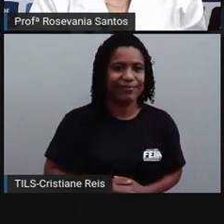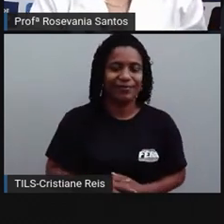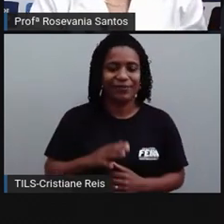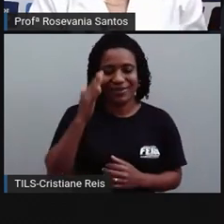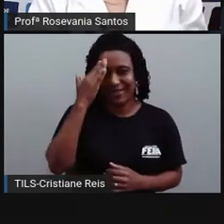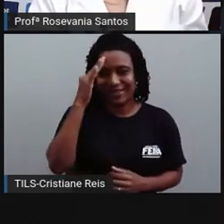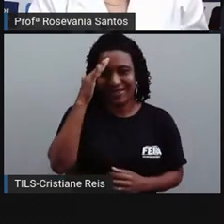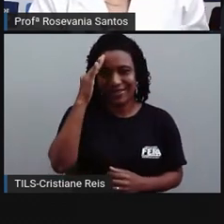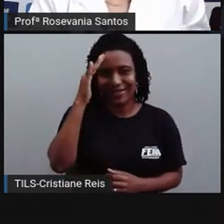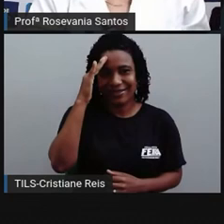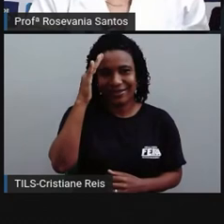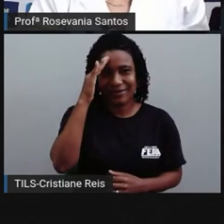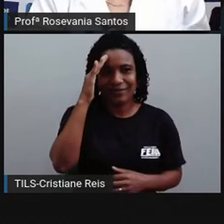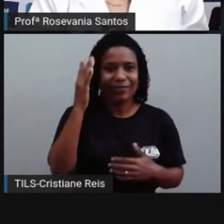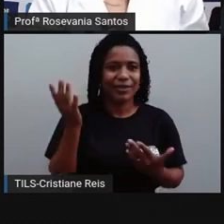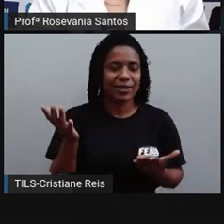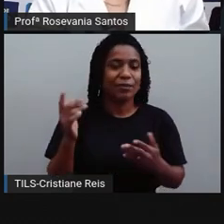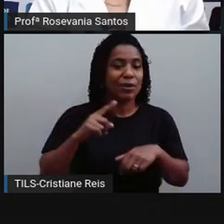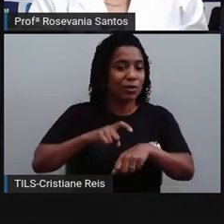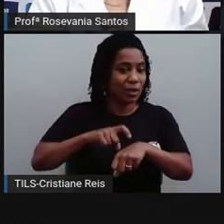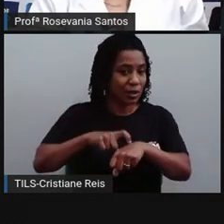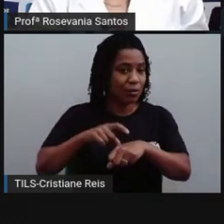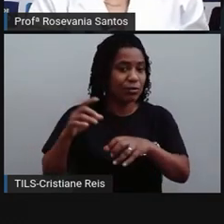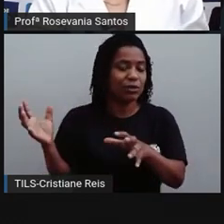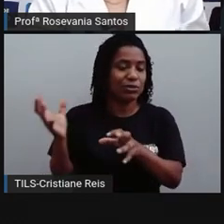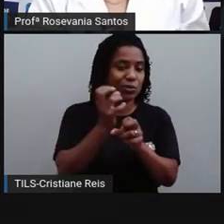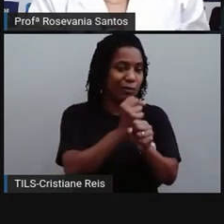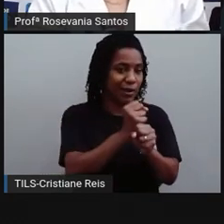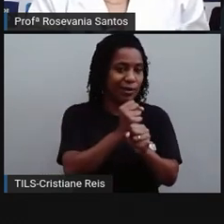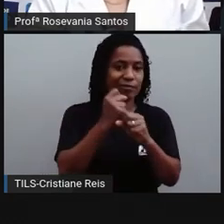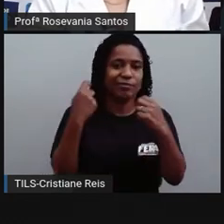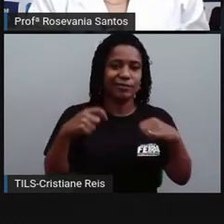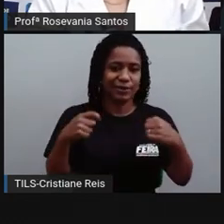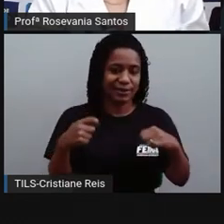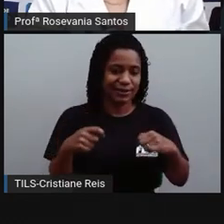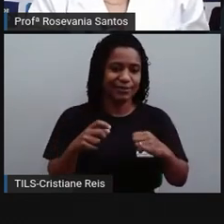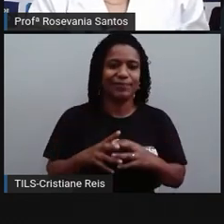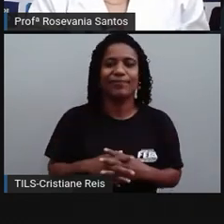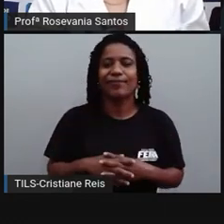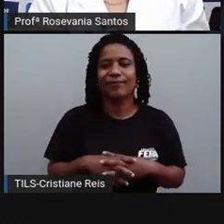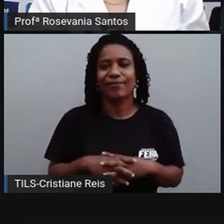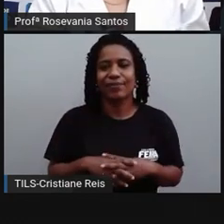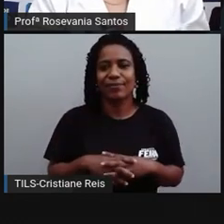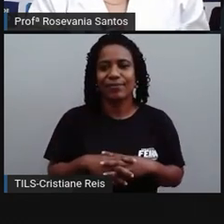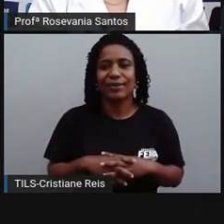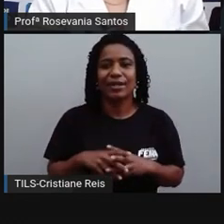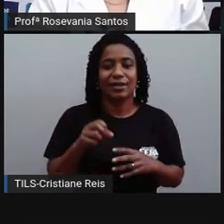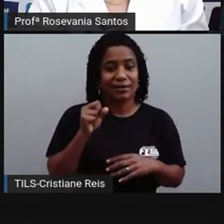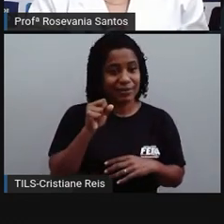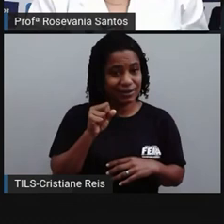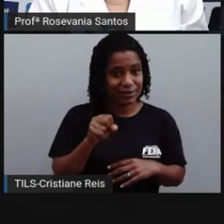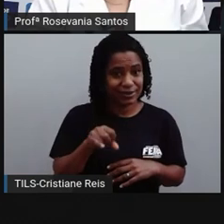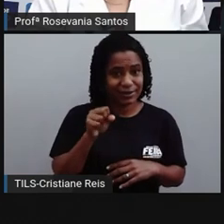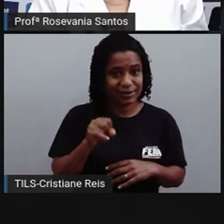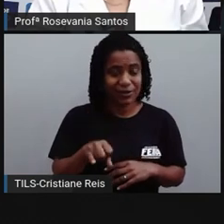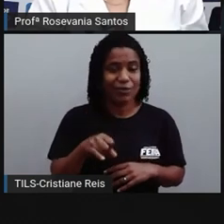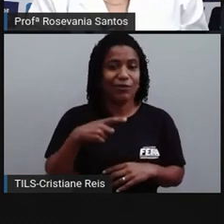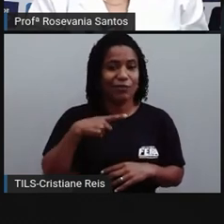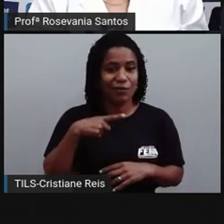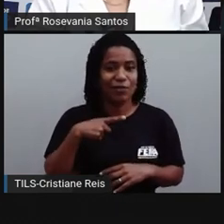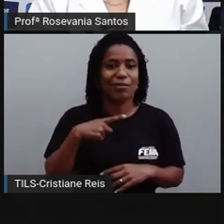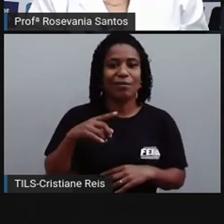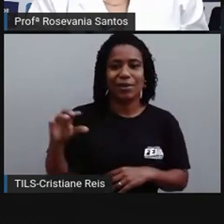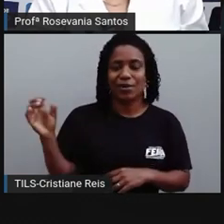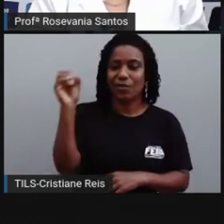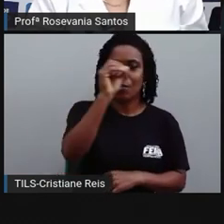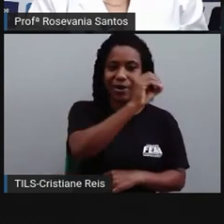compreendido, porque o tempo de deslocamento a gente sempre soma. E se eu vou, né, para o leste, aumento, para o oeste, diminuiu. E o